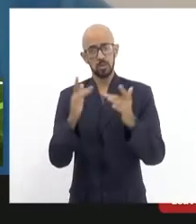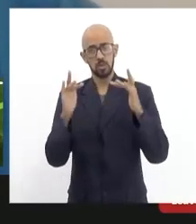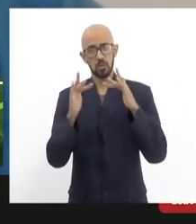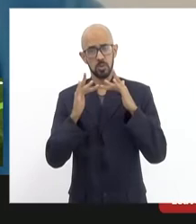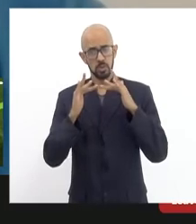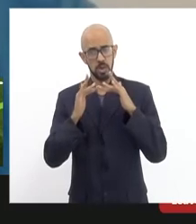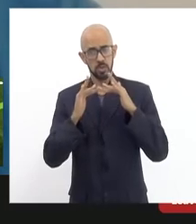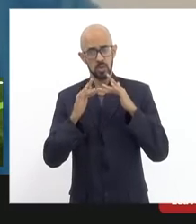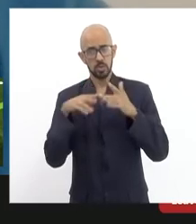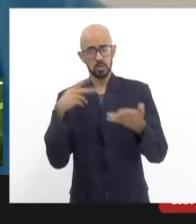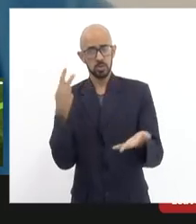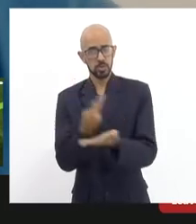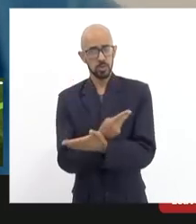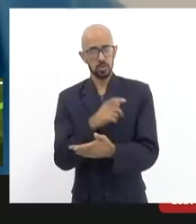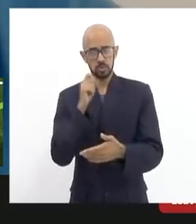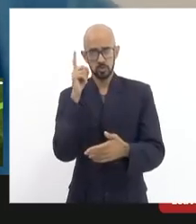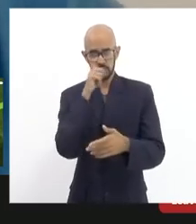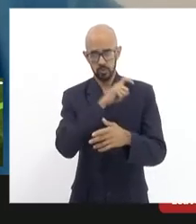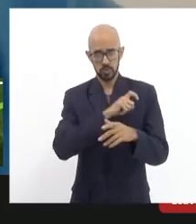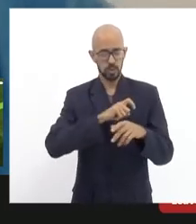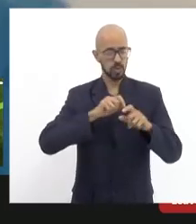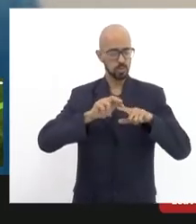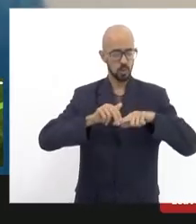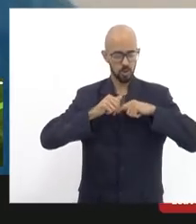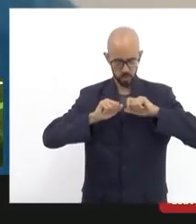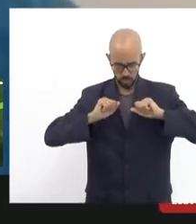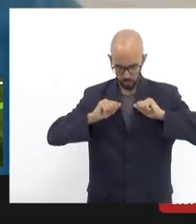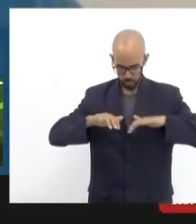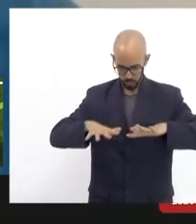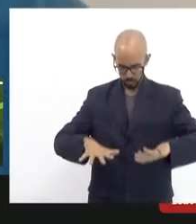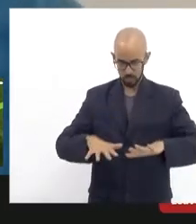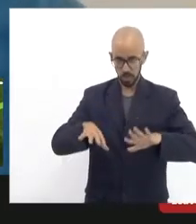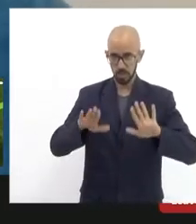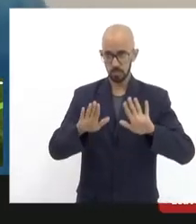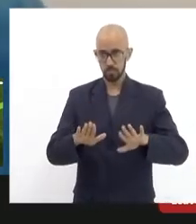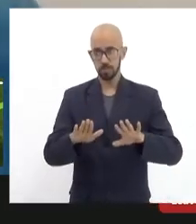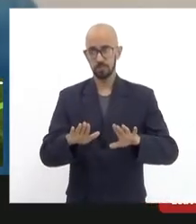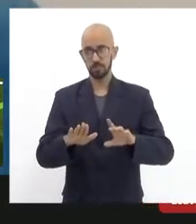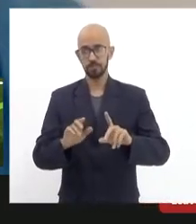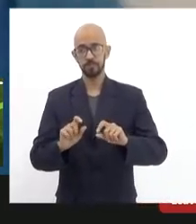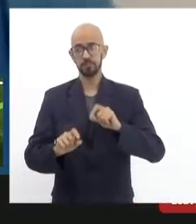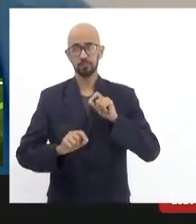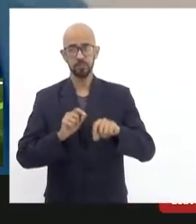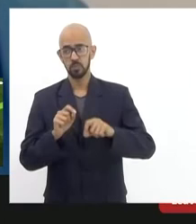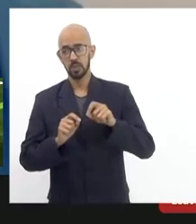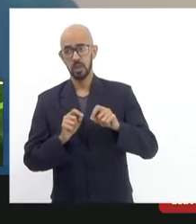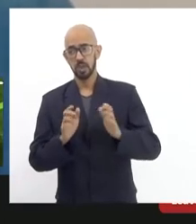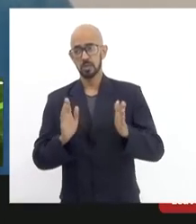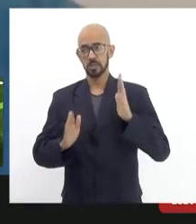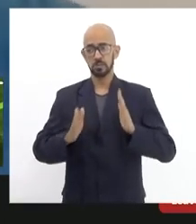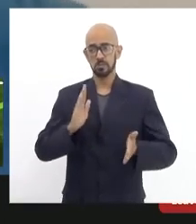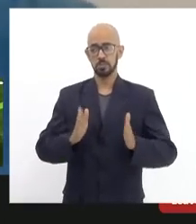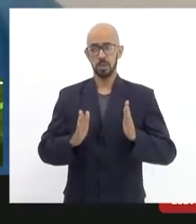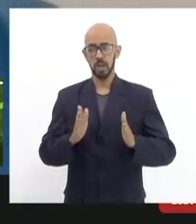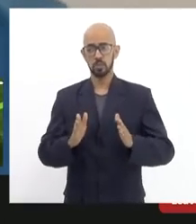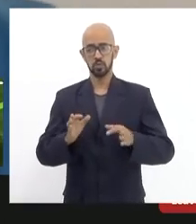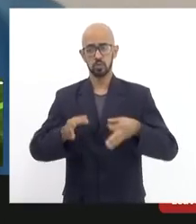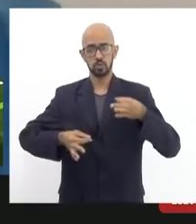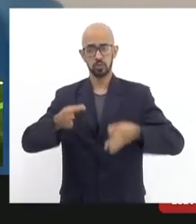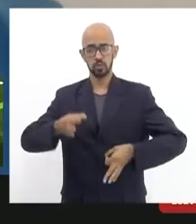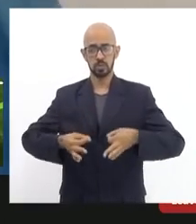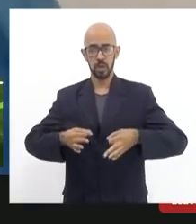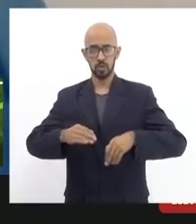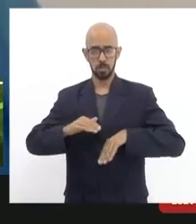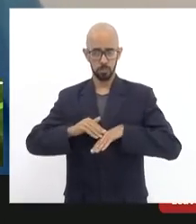agora com essa pandemia o judiciário ficou um pouco mais mais travado esses prazos judiciais eles acabam ficando maiores para a gente poder